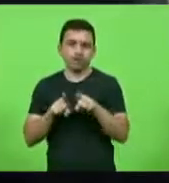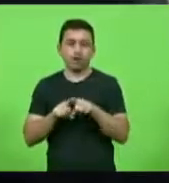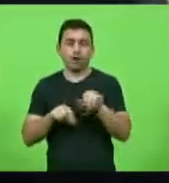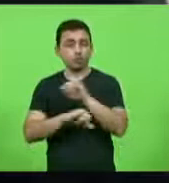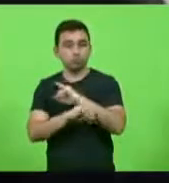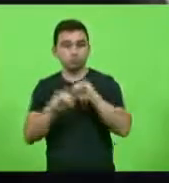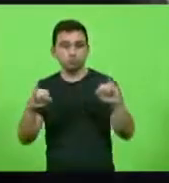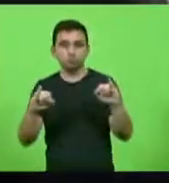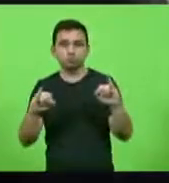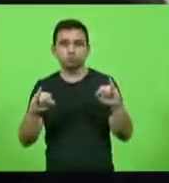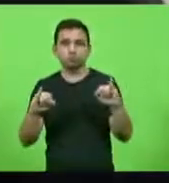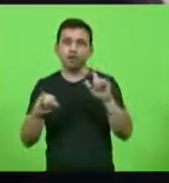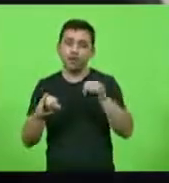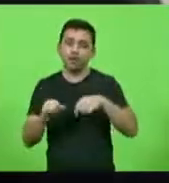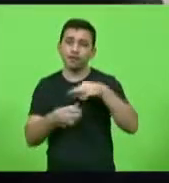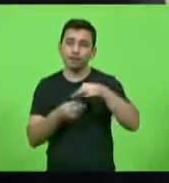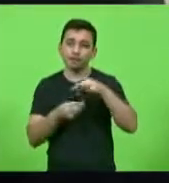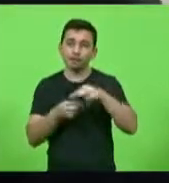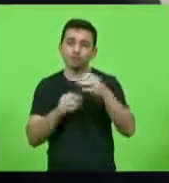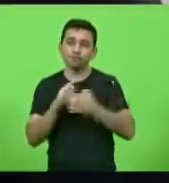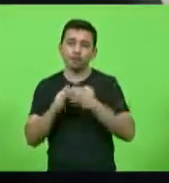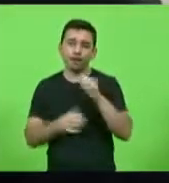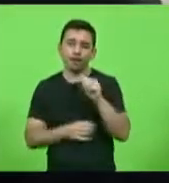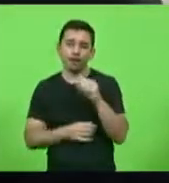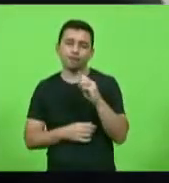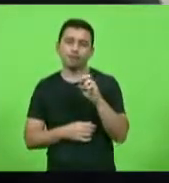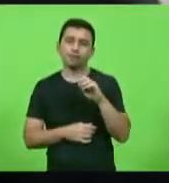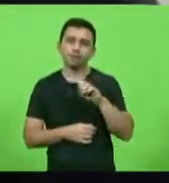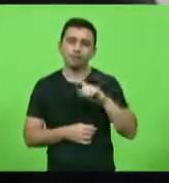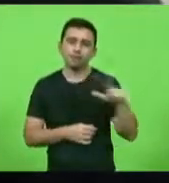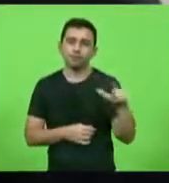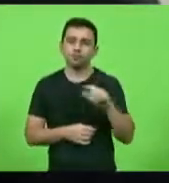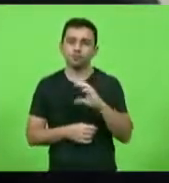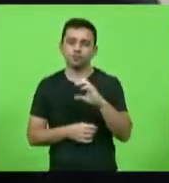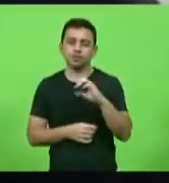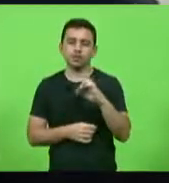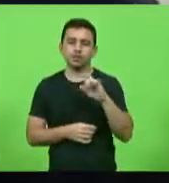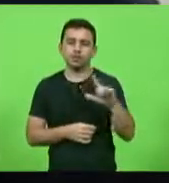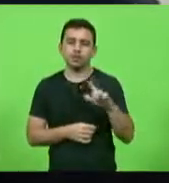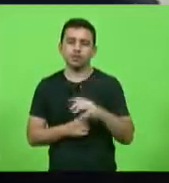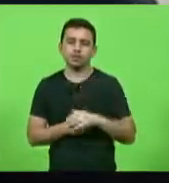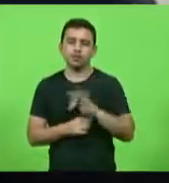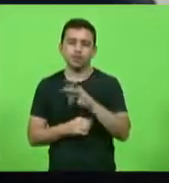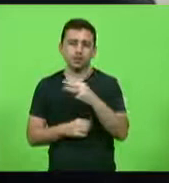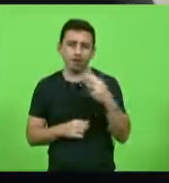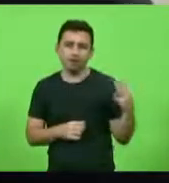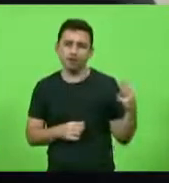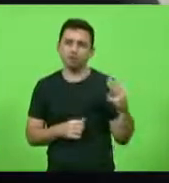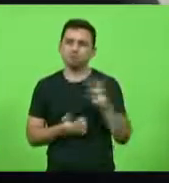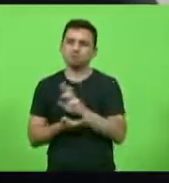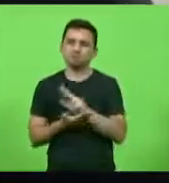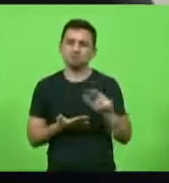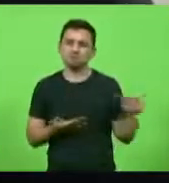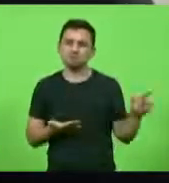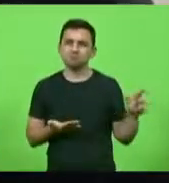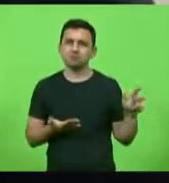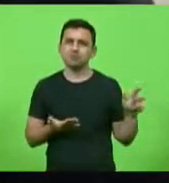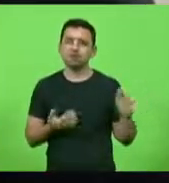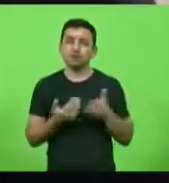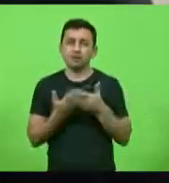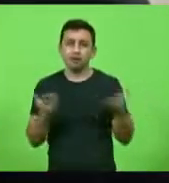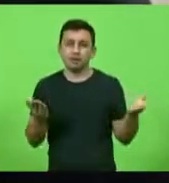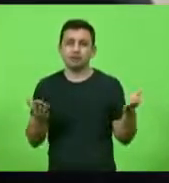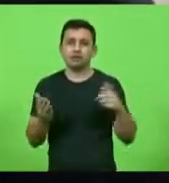das entidades empresariais também como a Brasel FEComércio CDL Fiesc Fascis entre várias outras que com a Câmara